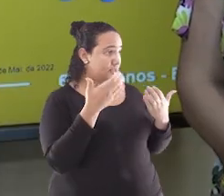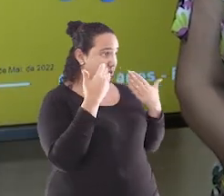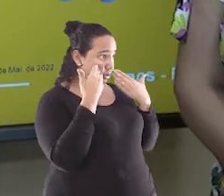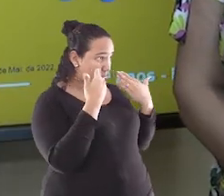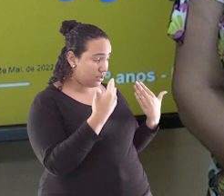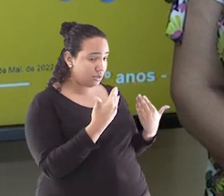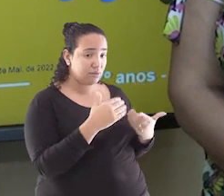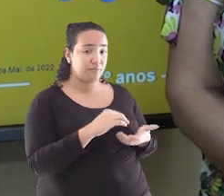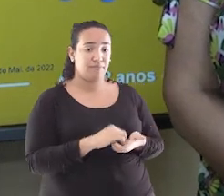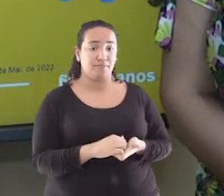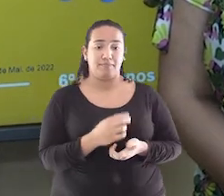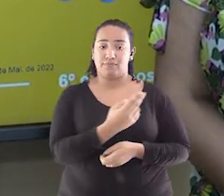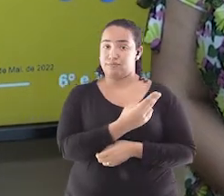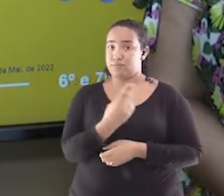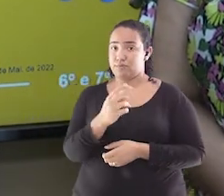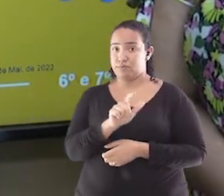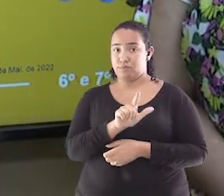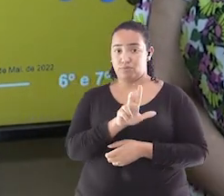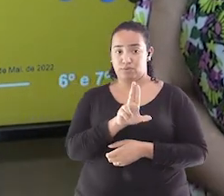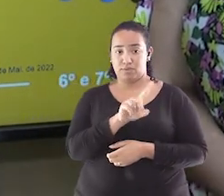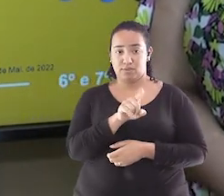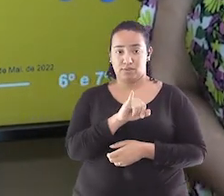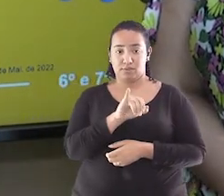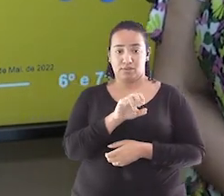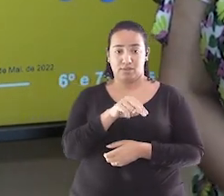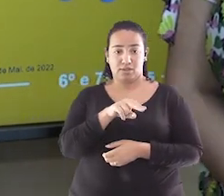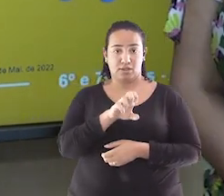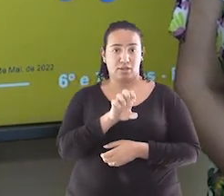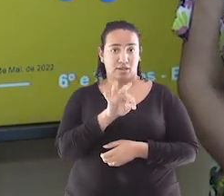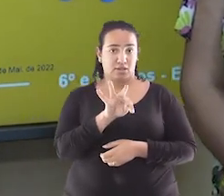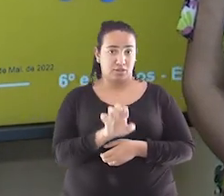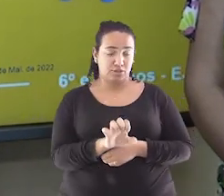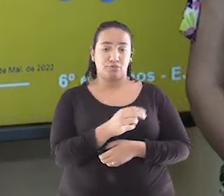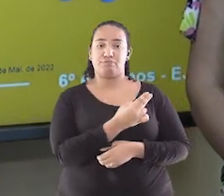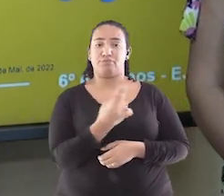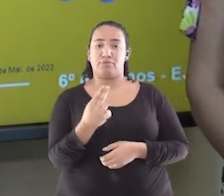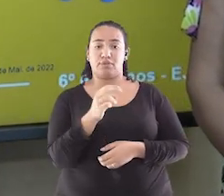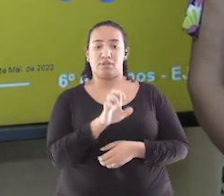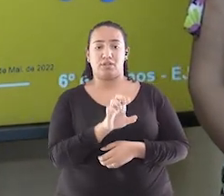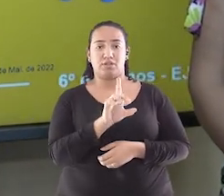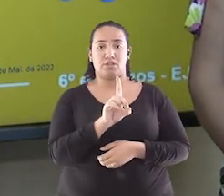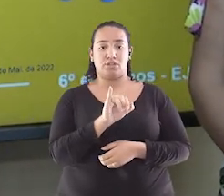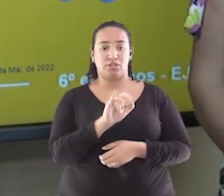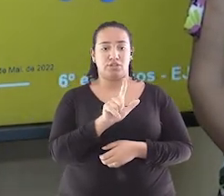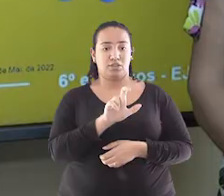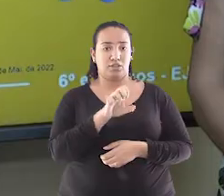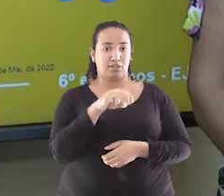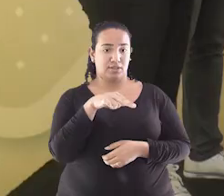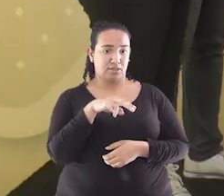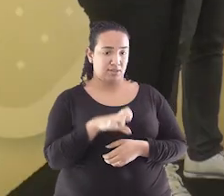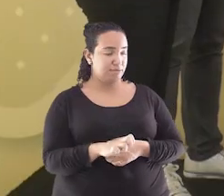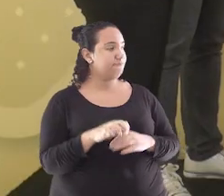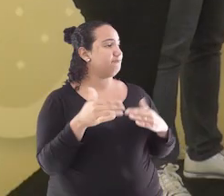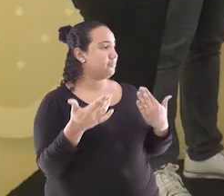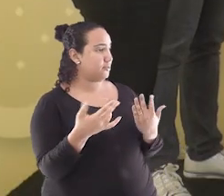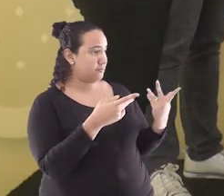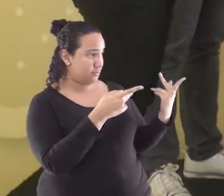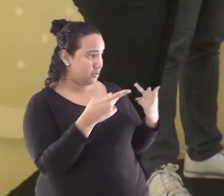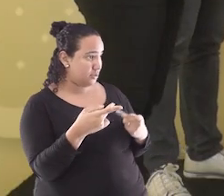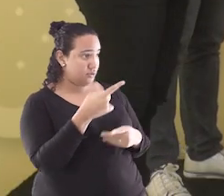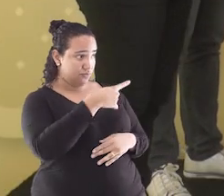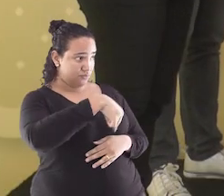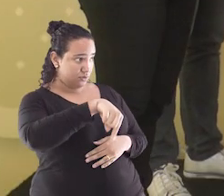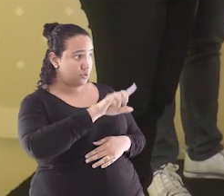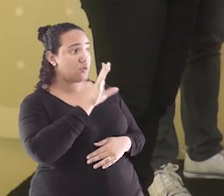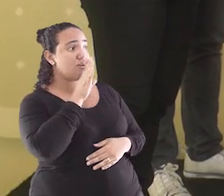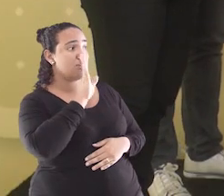público. Meu nome é Luzinete. Meu nome é Edilene. Ok, Luzinete, Edilene. Sejam bem-vindas. Você já conhece o jogo?